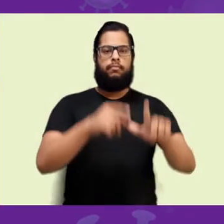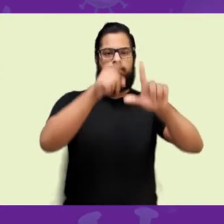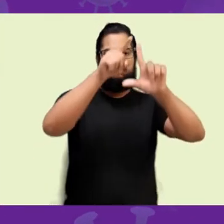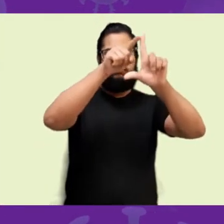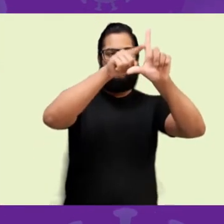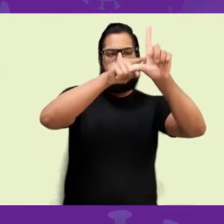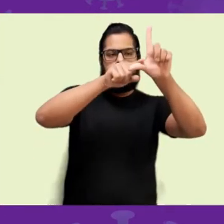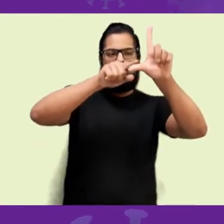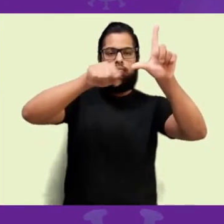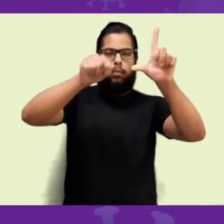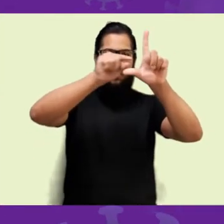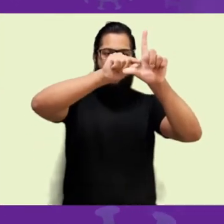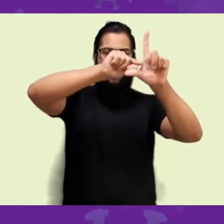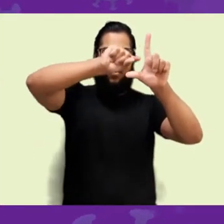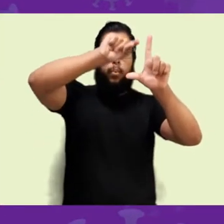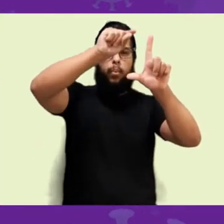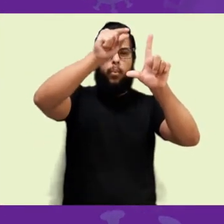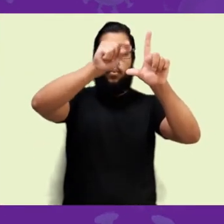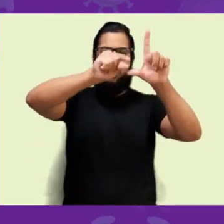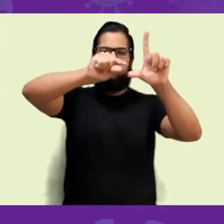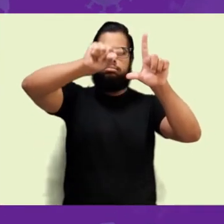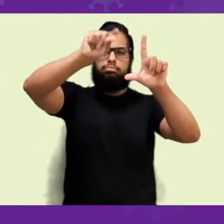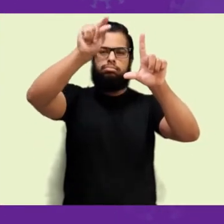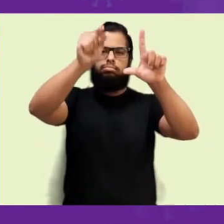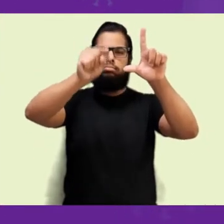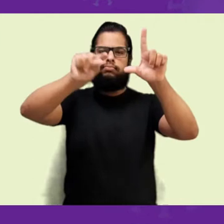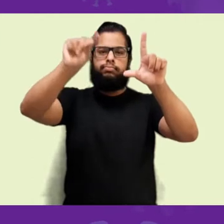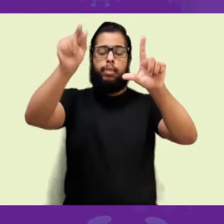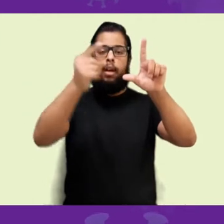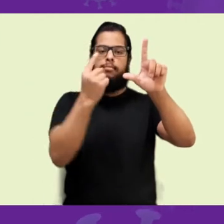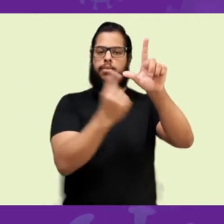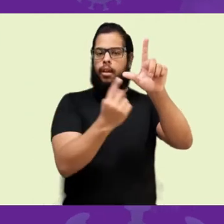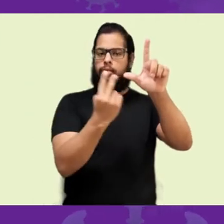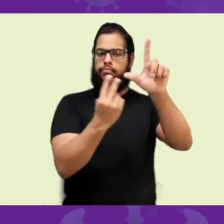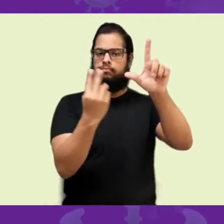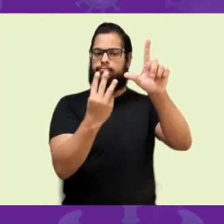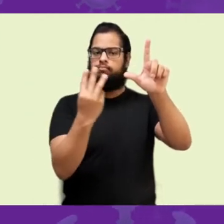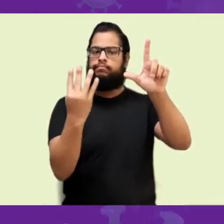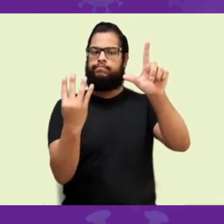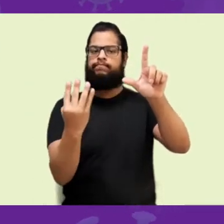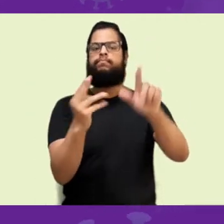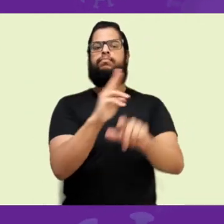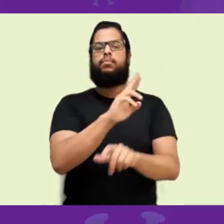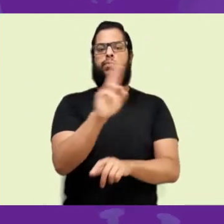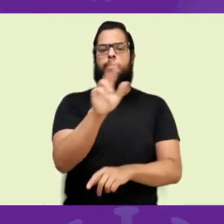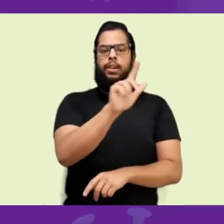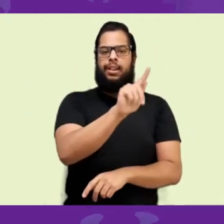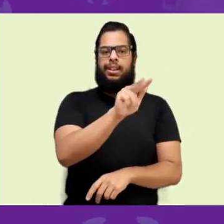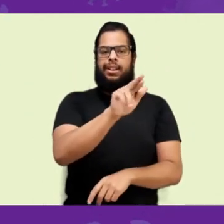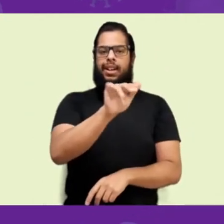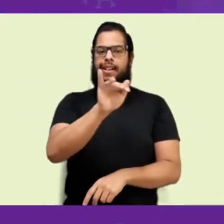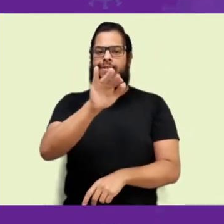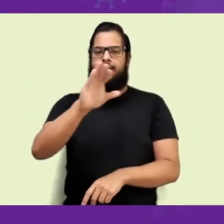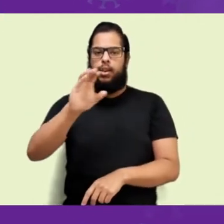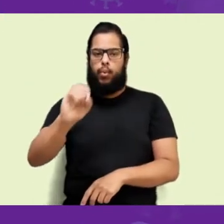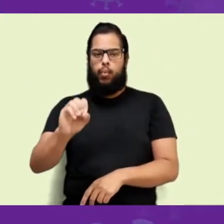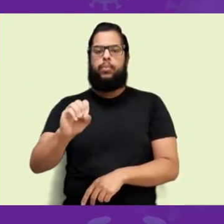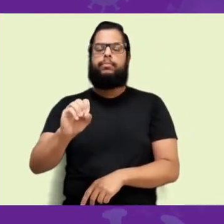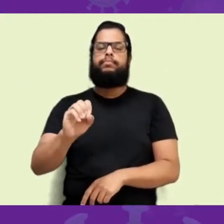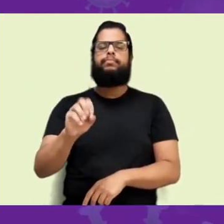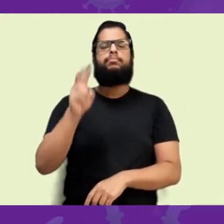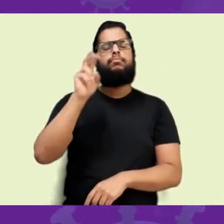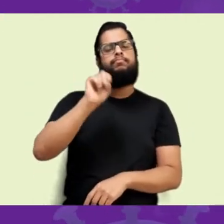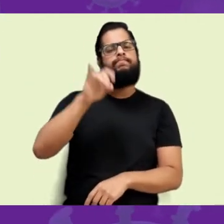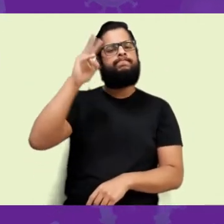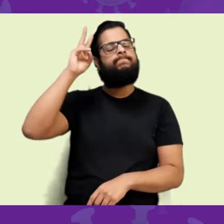Se nós lembrarmos da curva epidêmica, ela tem aquele formato de onda, ela começa baixinha, vai subindo,